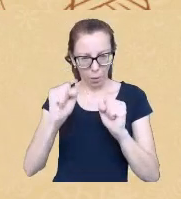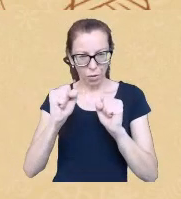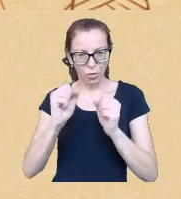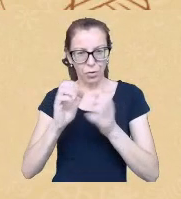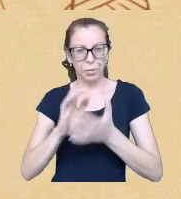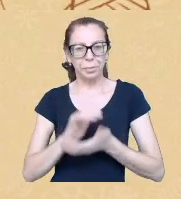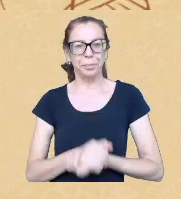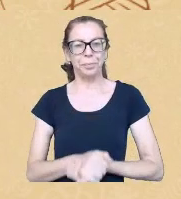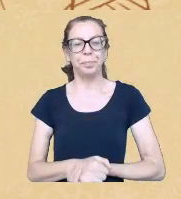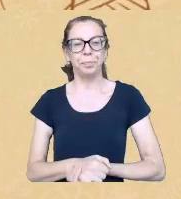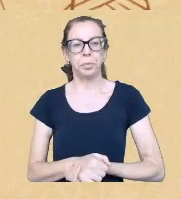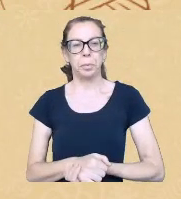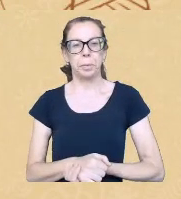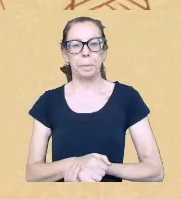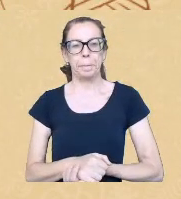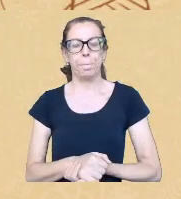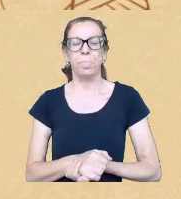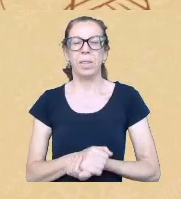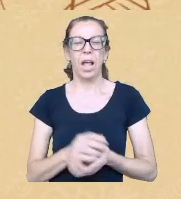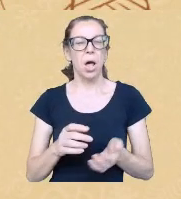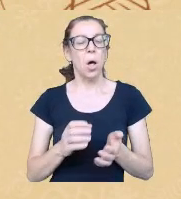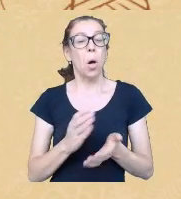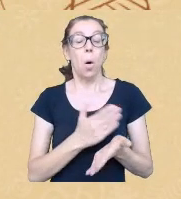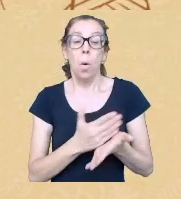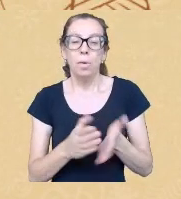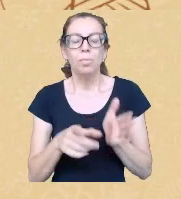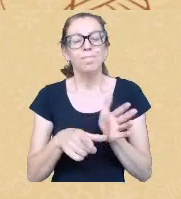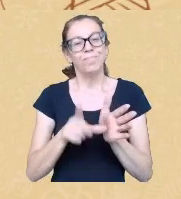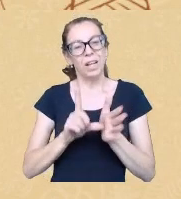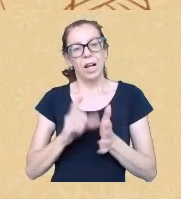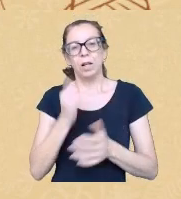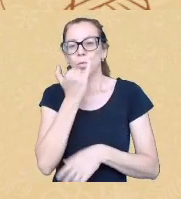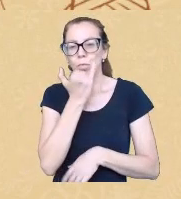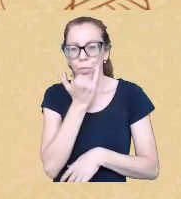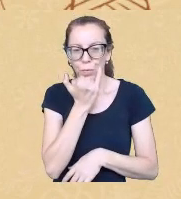começou um pouco atrasado né então beleza